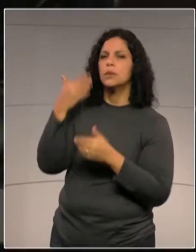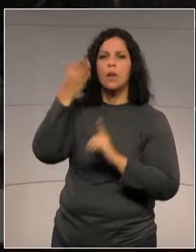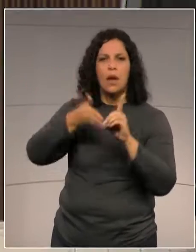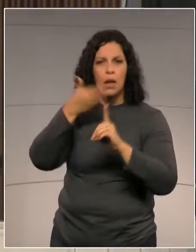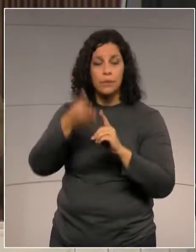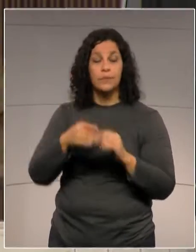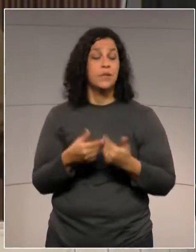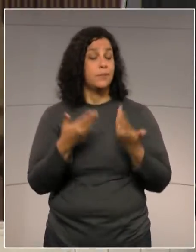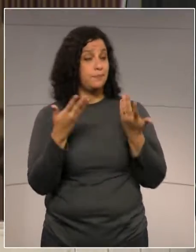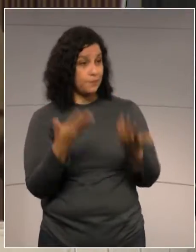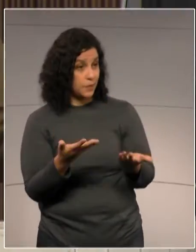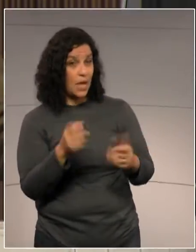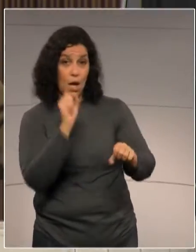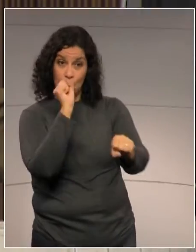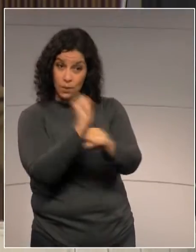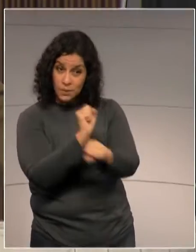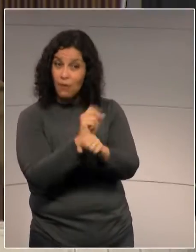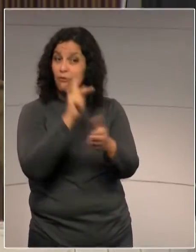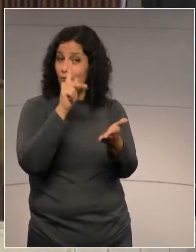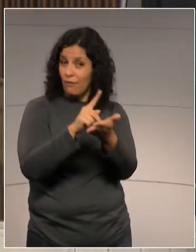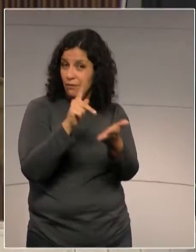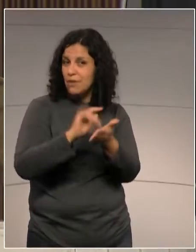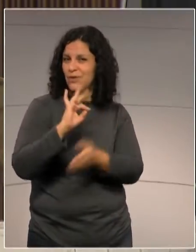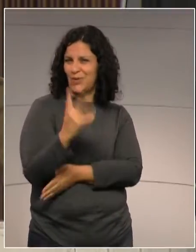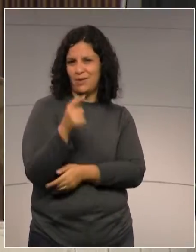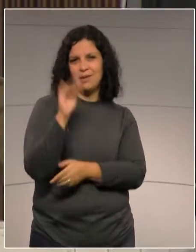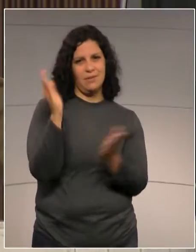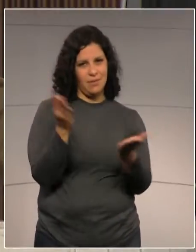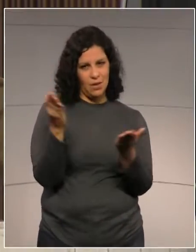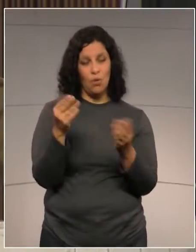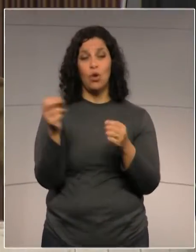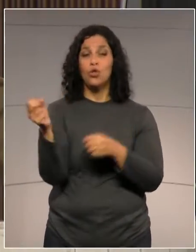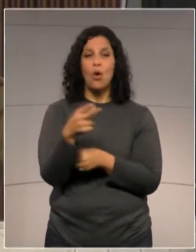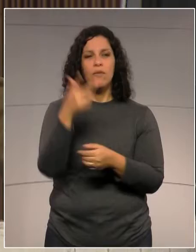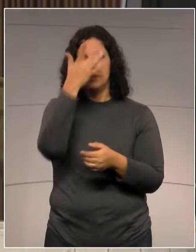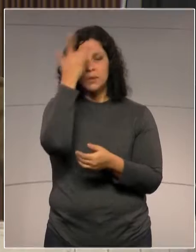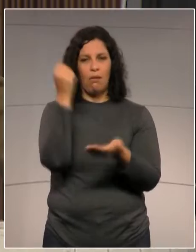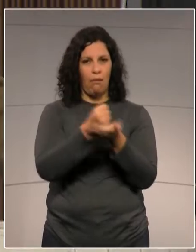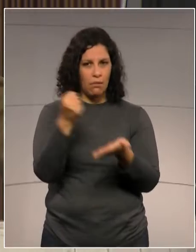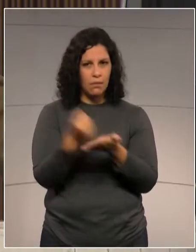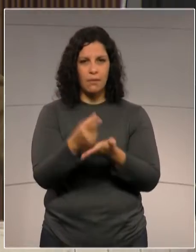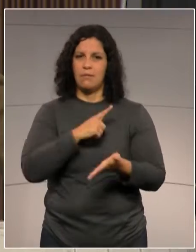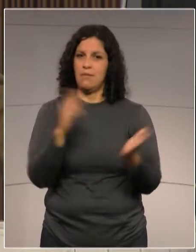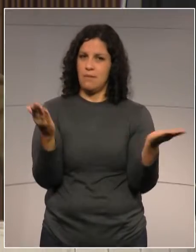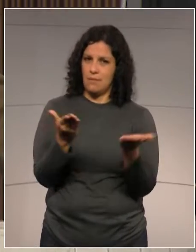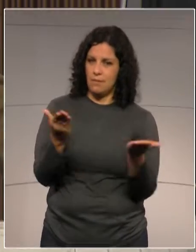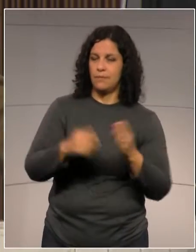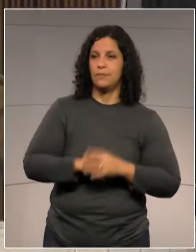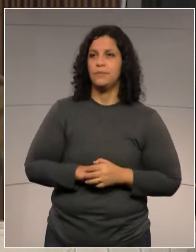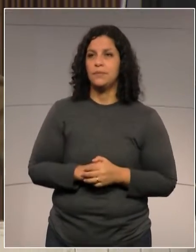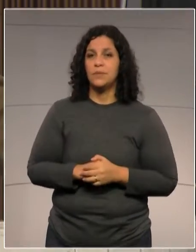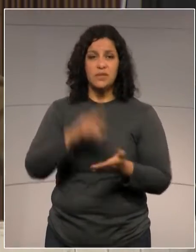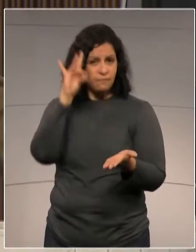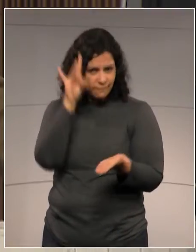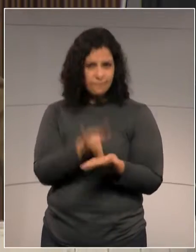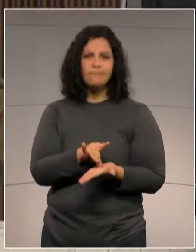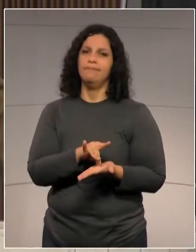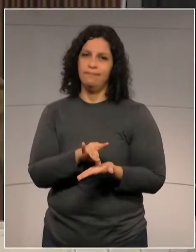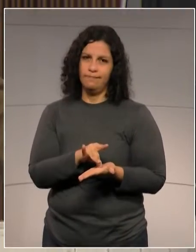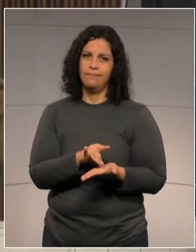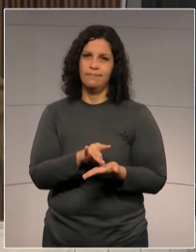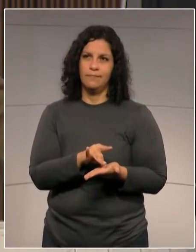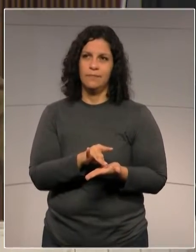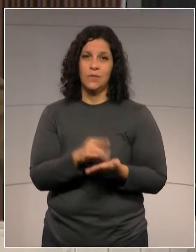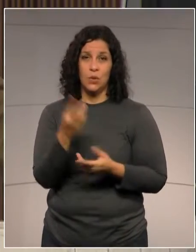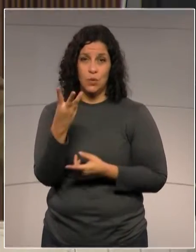Maravilha. Tomara, doutor Batista, que realmente essas novas contratações sejam confirmadas de fato. Dos